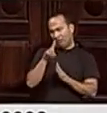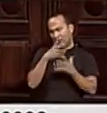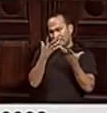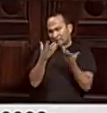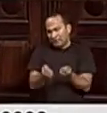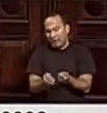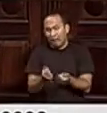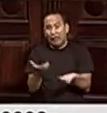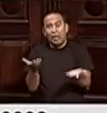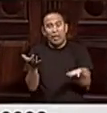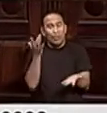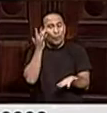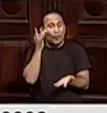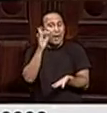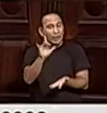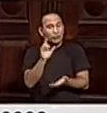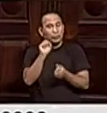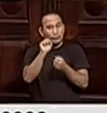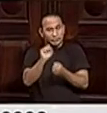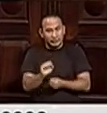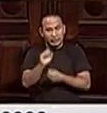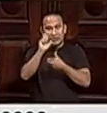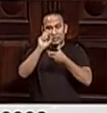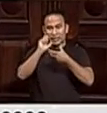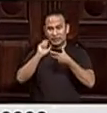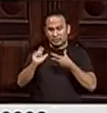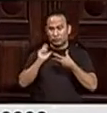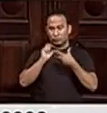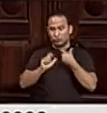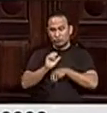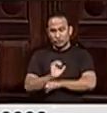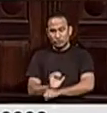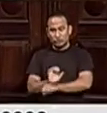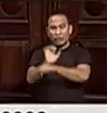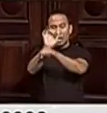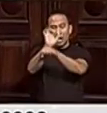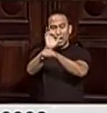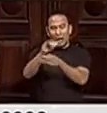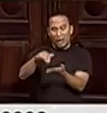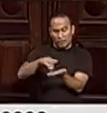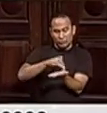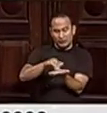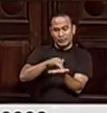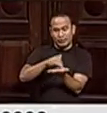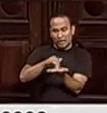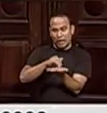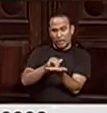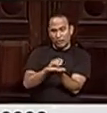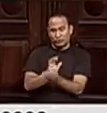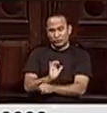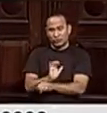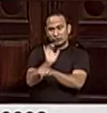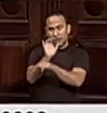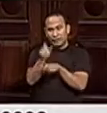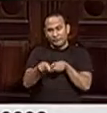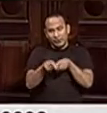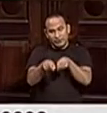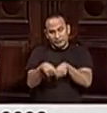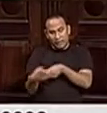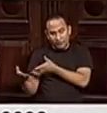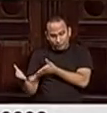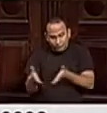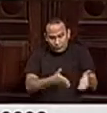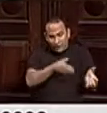Acho que cabe ao Poder Executivo Estadual, ao Secretário de Estado da Fazenda, vir a público para